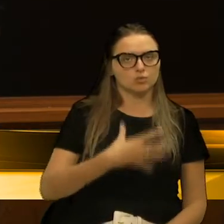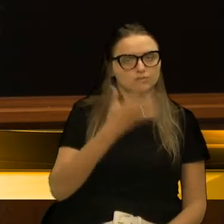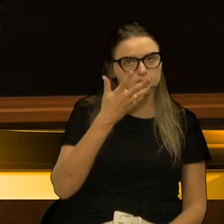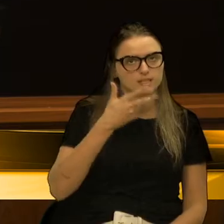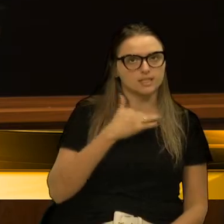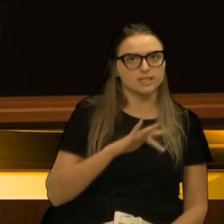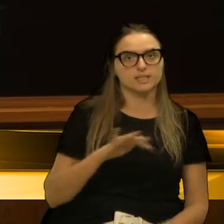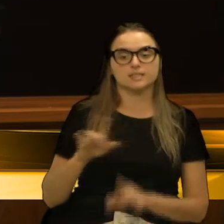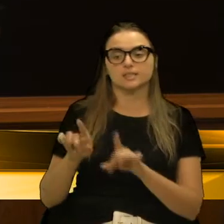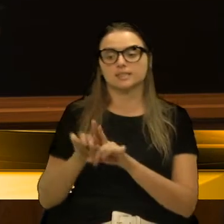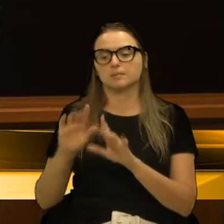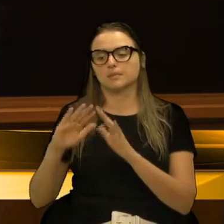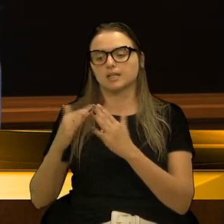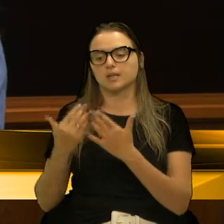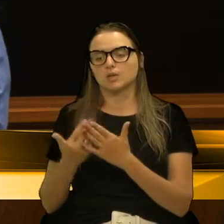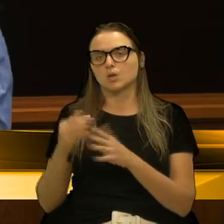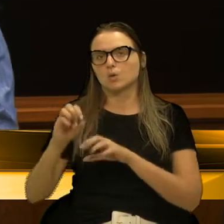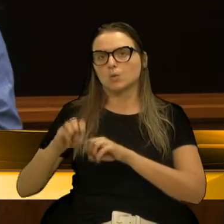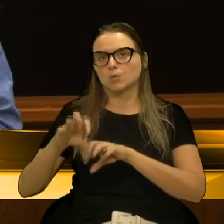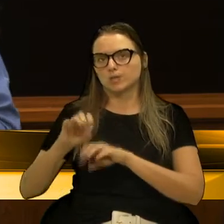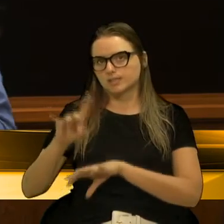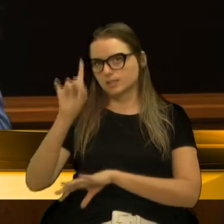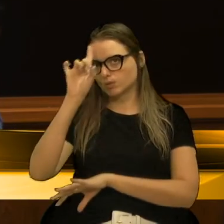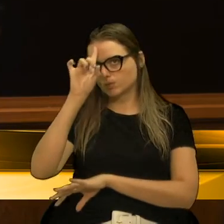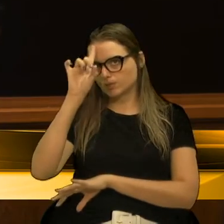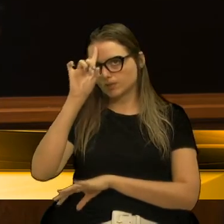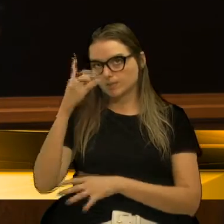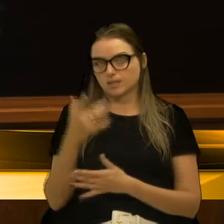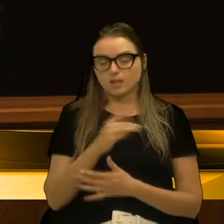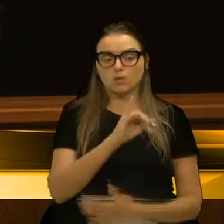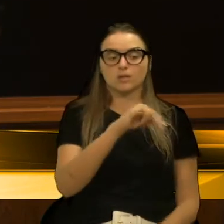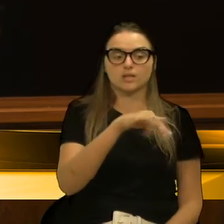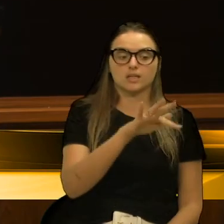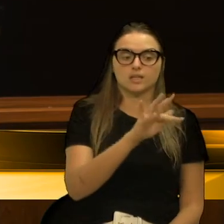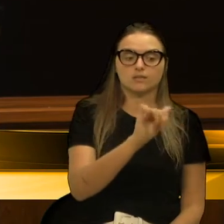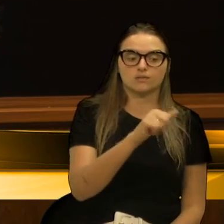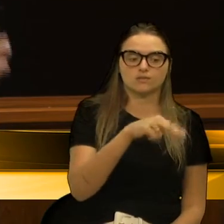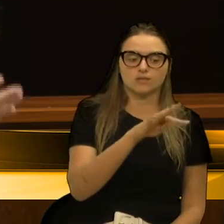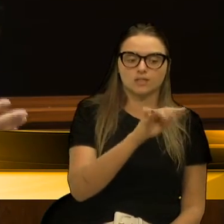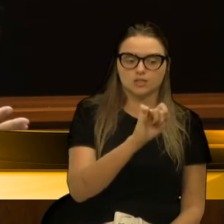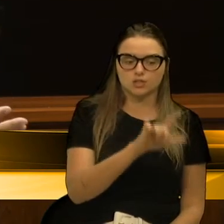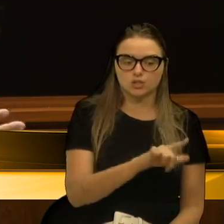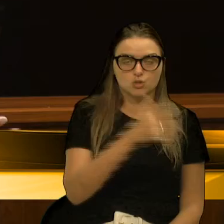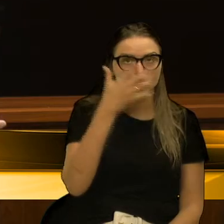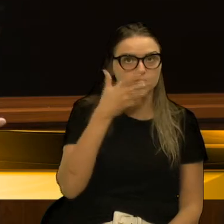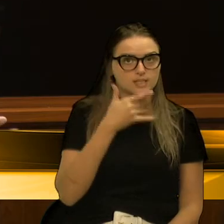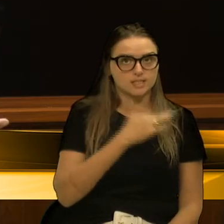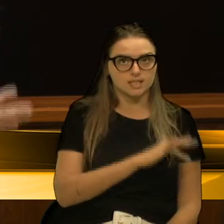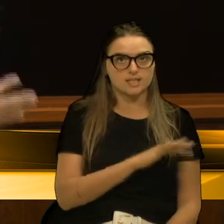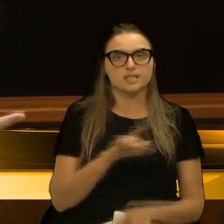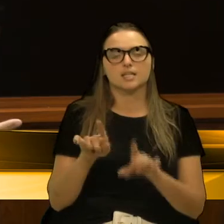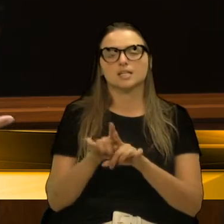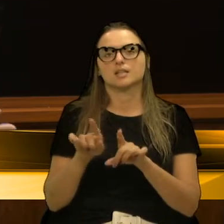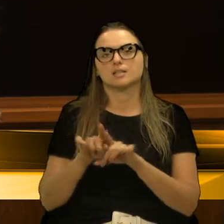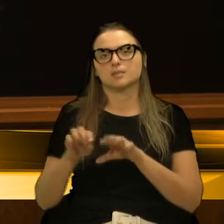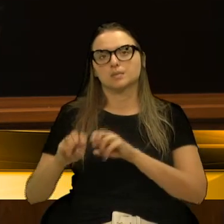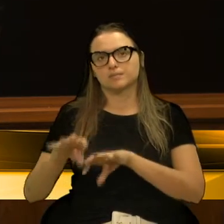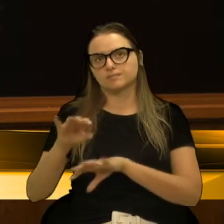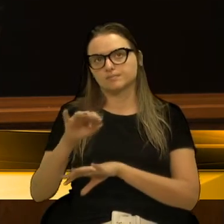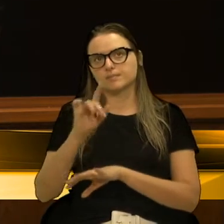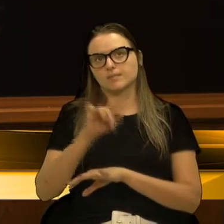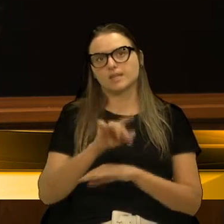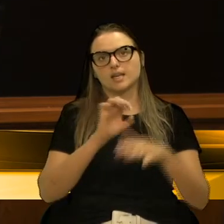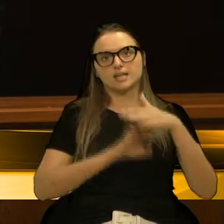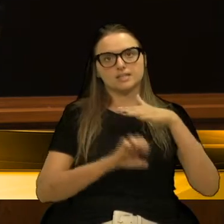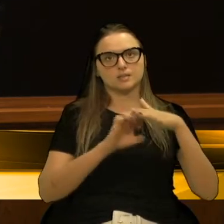fundamental. E a educação infantil, tanto das escolas que são públicas, atendidas pelas instituições filantrópicas, as privadas, eu quero